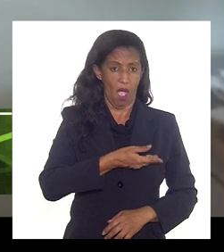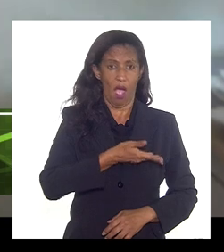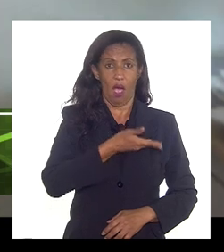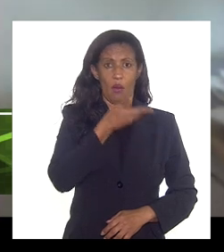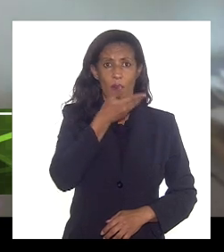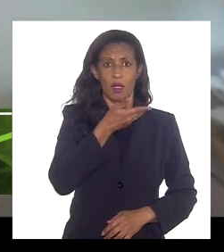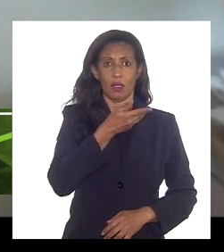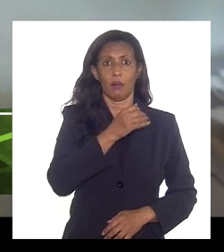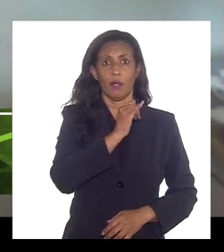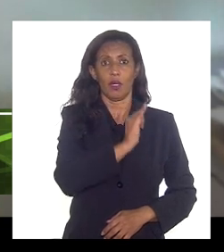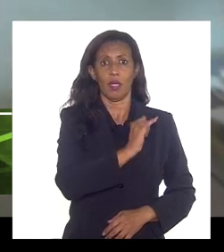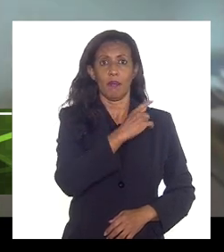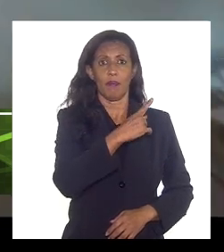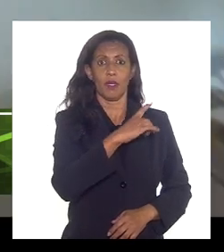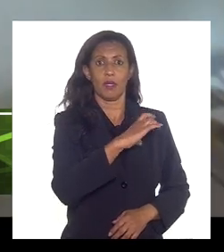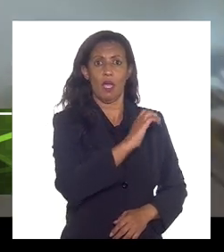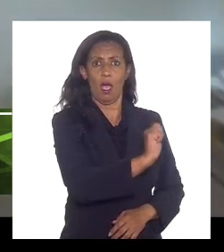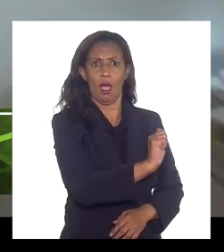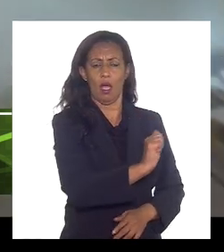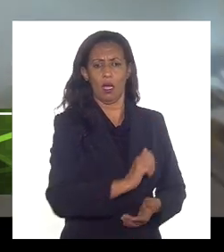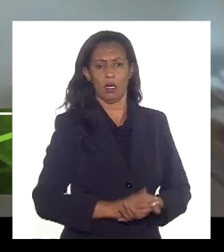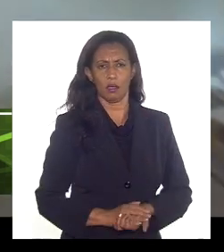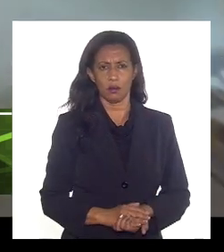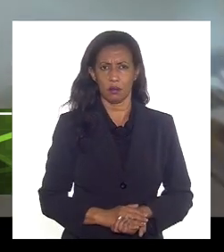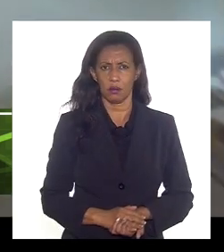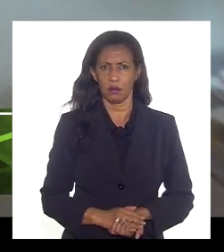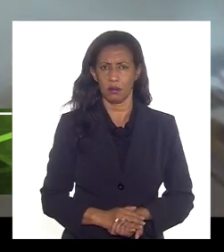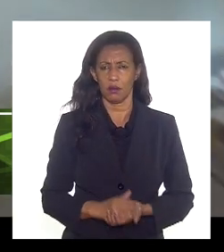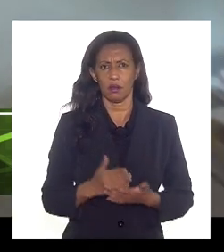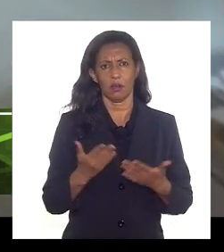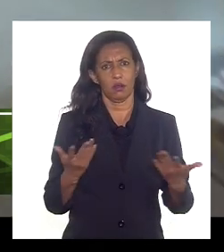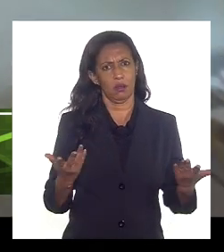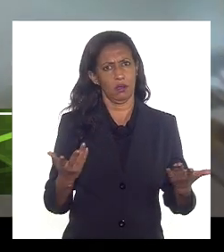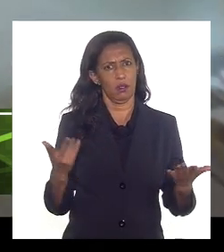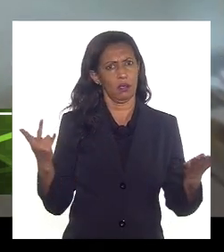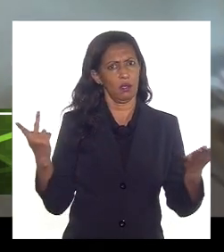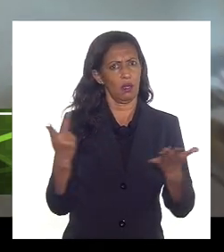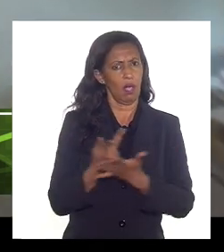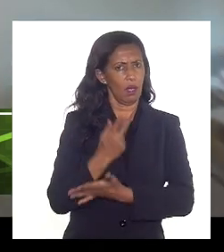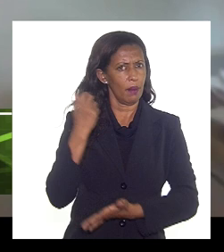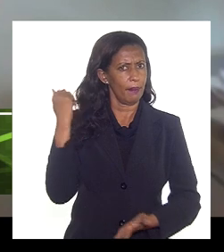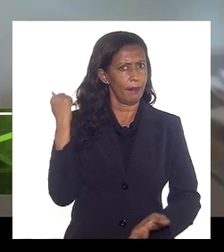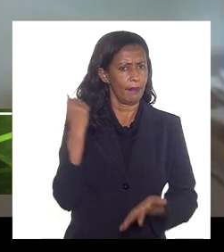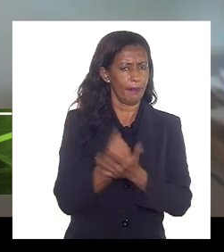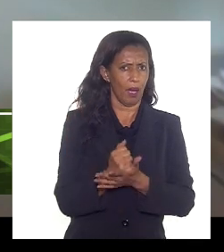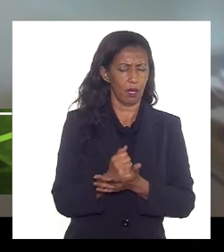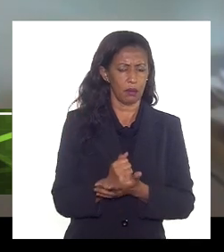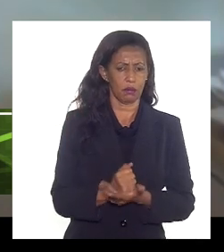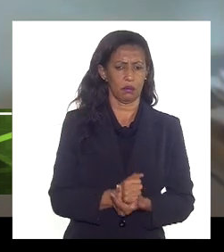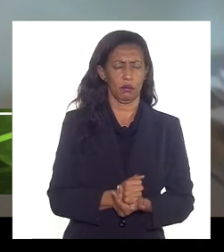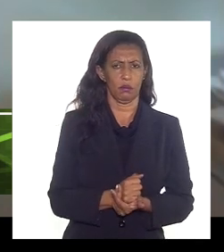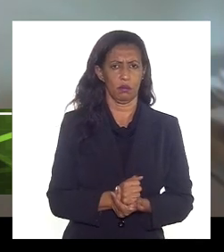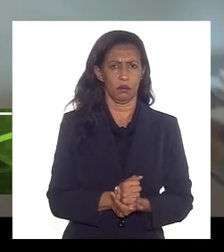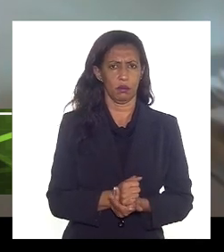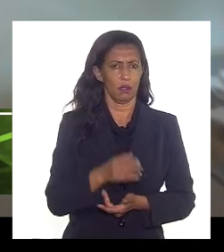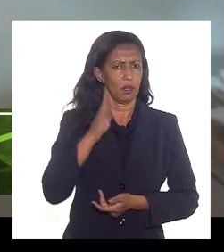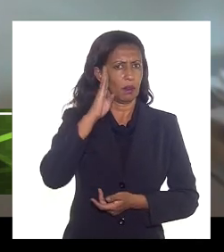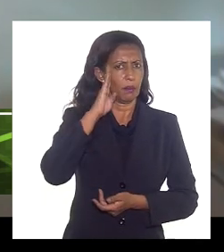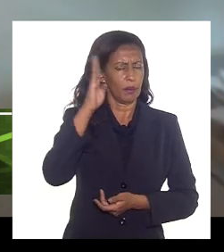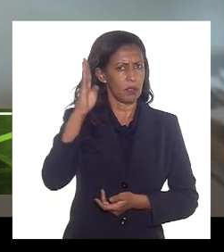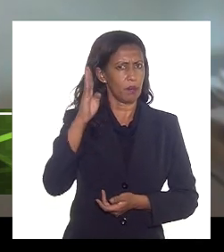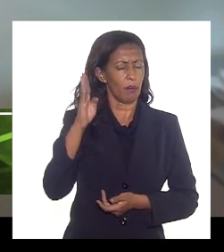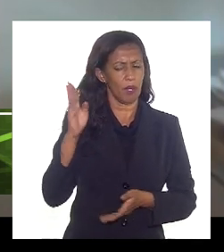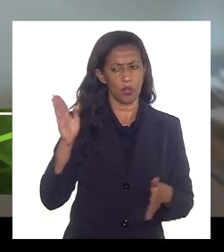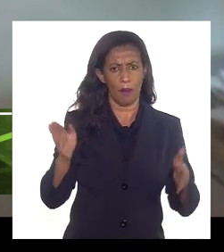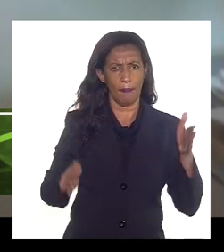IPCA então isso está causando um impacto principalmente nesse período da